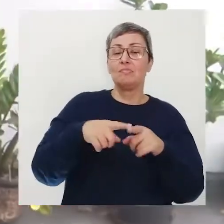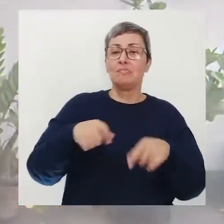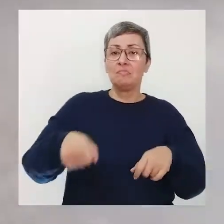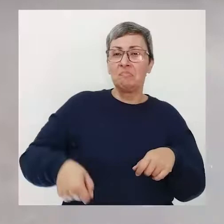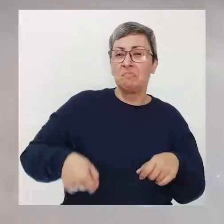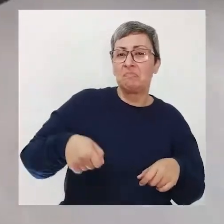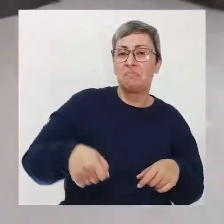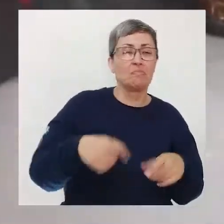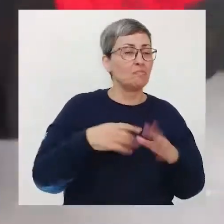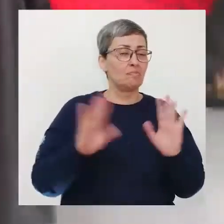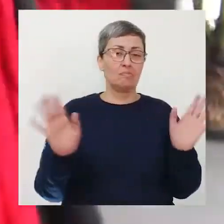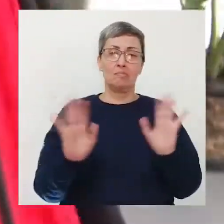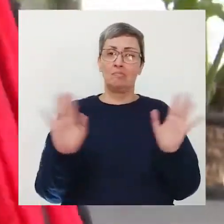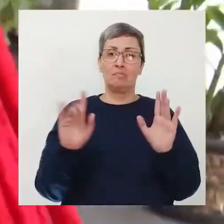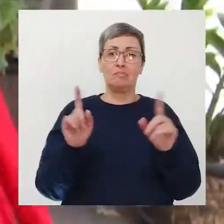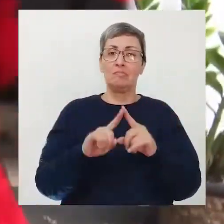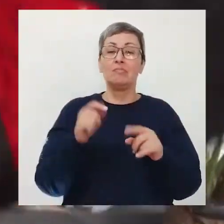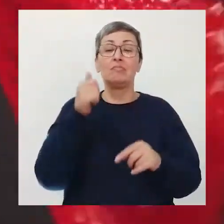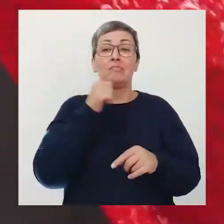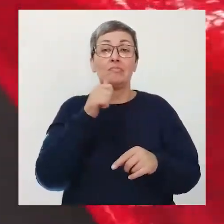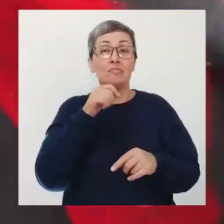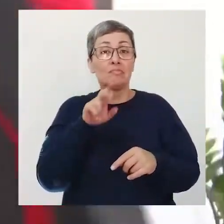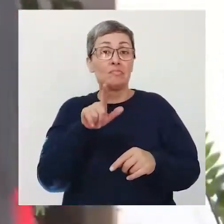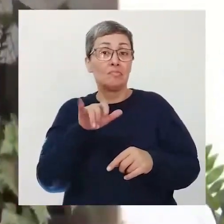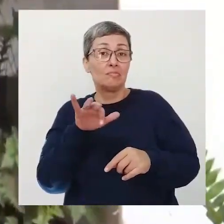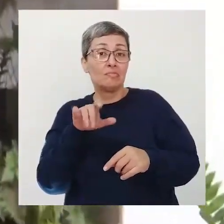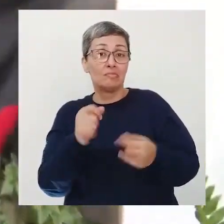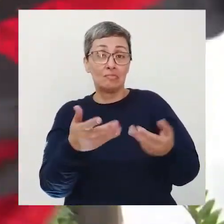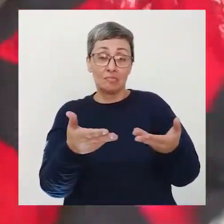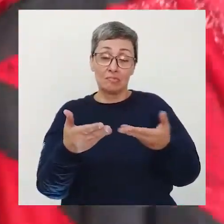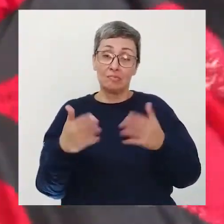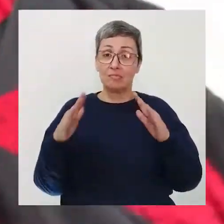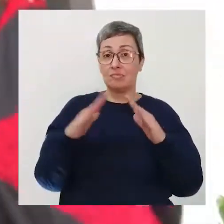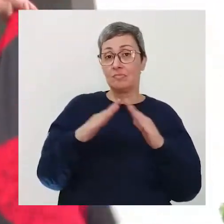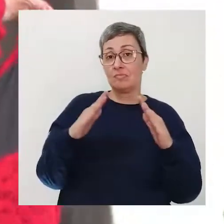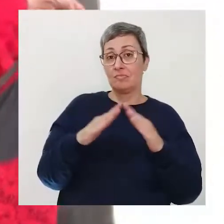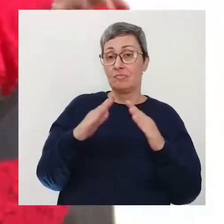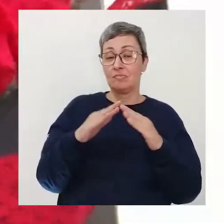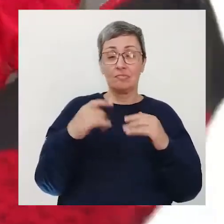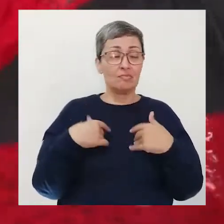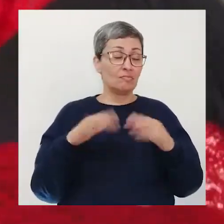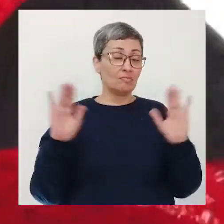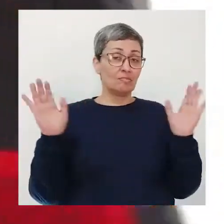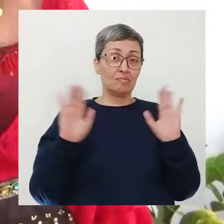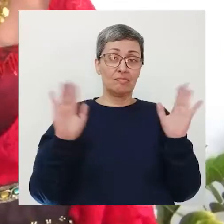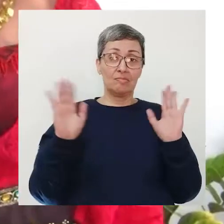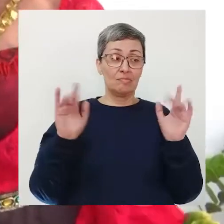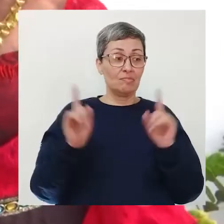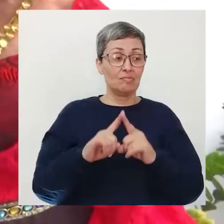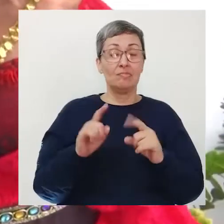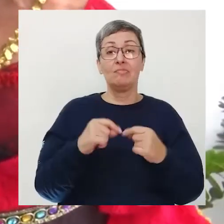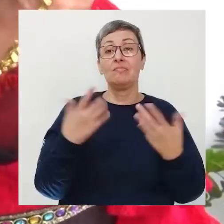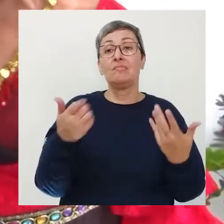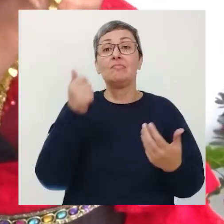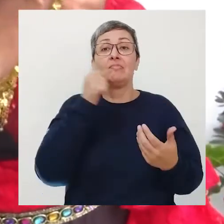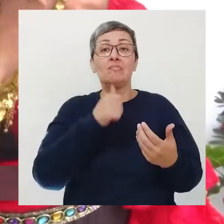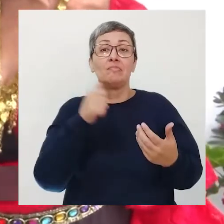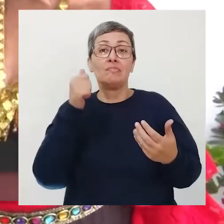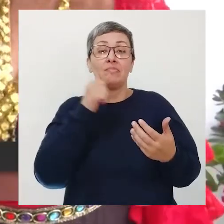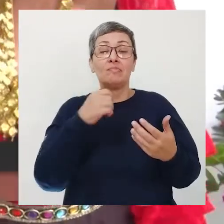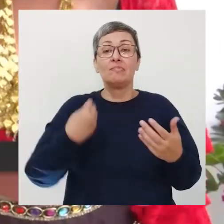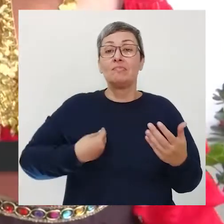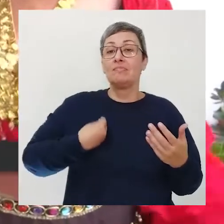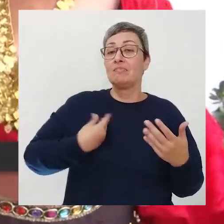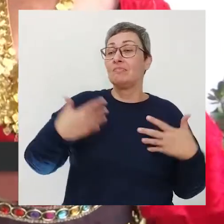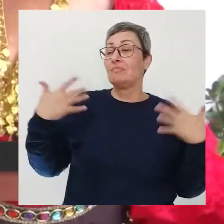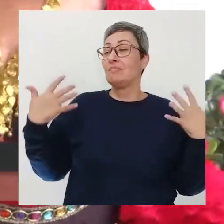casa passou longe desse estereótipo é uma mulher com uma vitalidade de dar inveja mesmo com a idade que está eu falo que